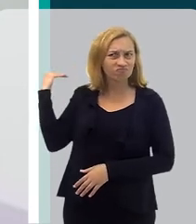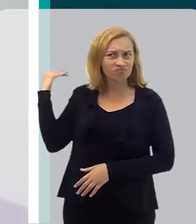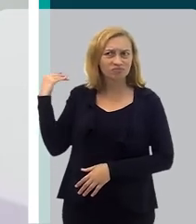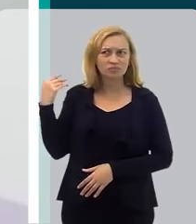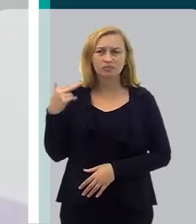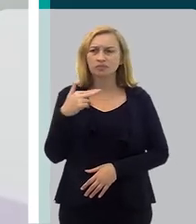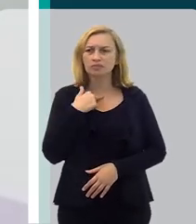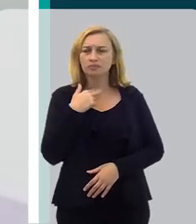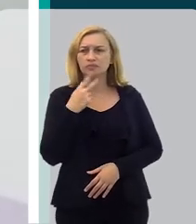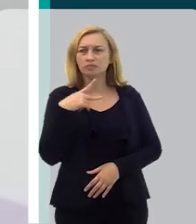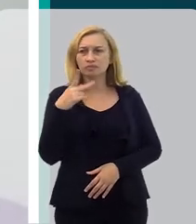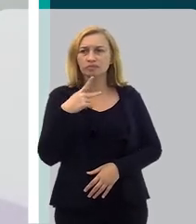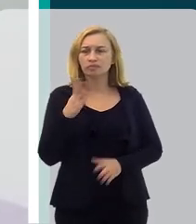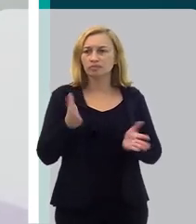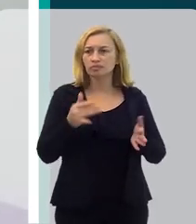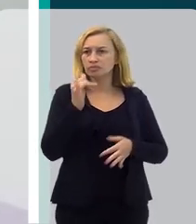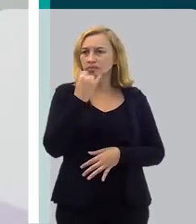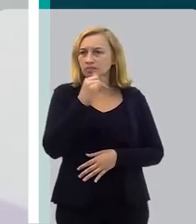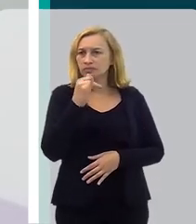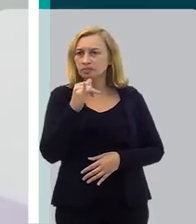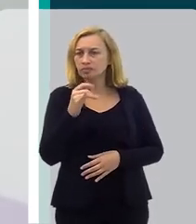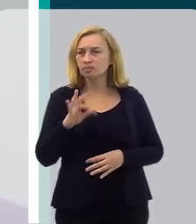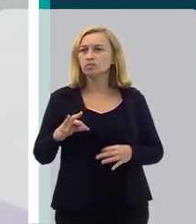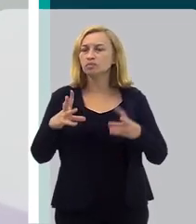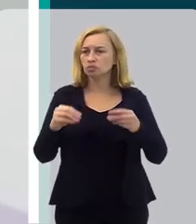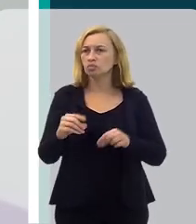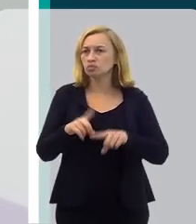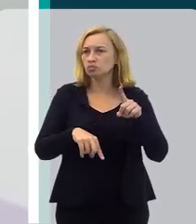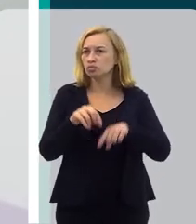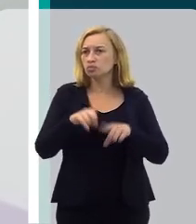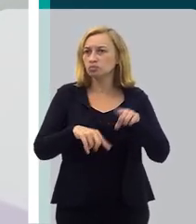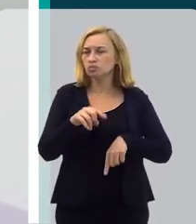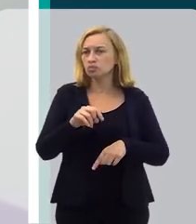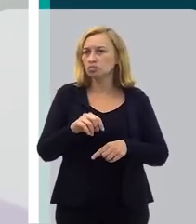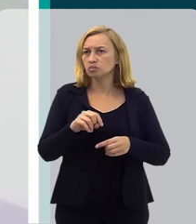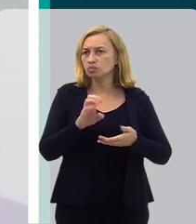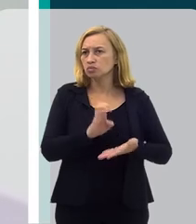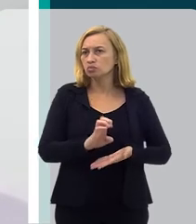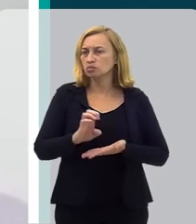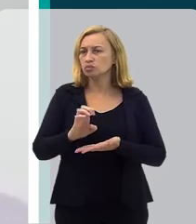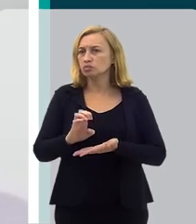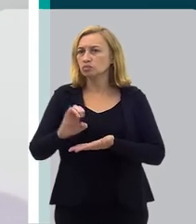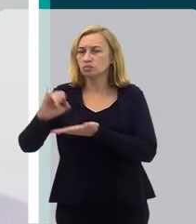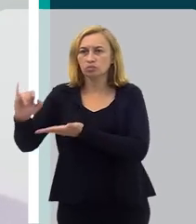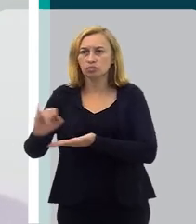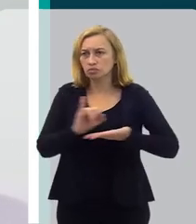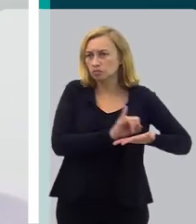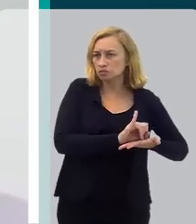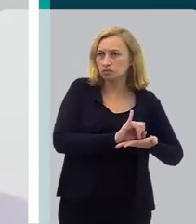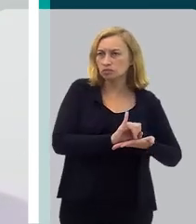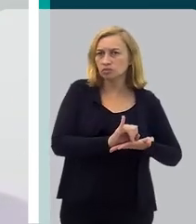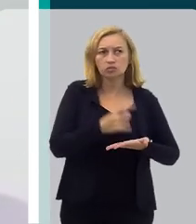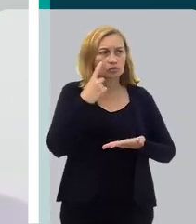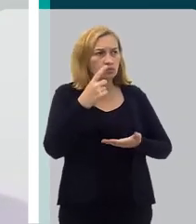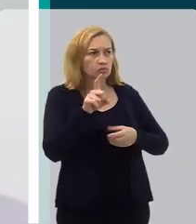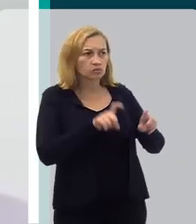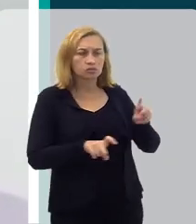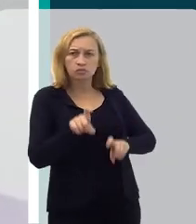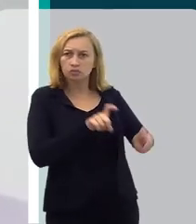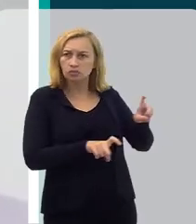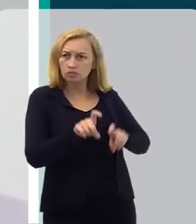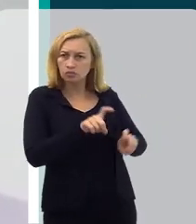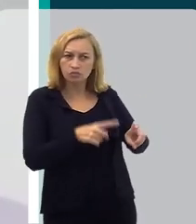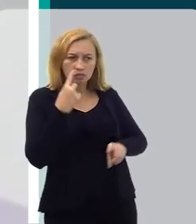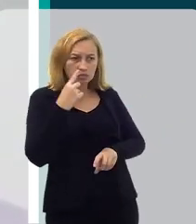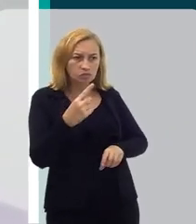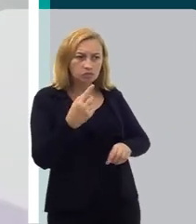passado. A gente não pode mais falar que hoje a odontologia tudo é importado, porque hoje em dia você acessa o computador, você vê o preço do material,